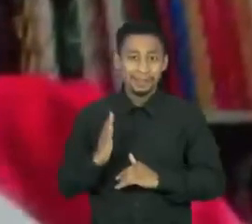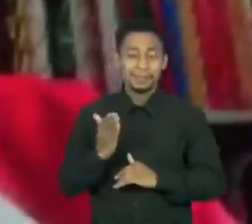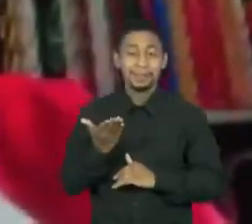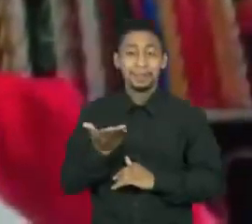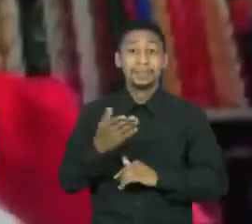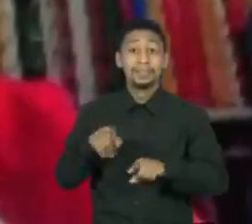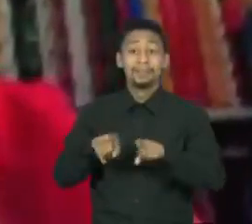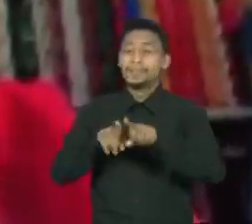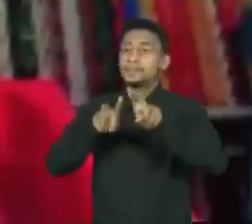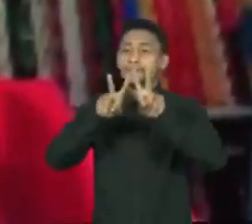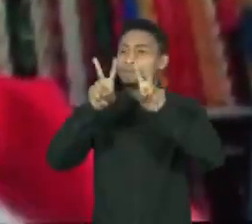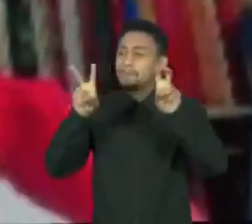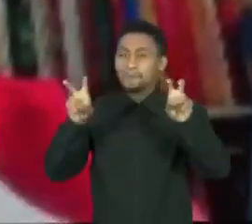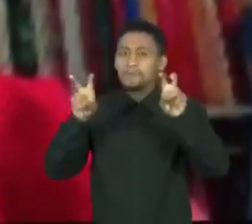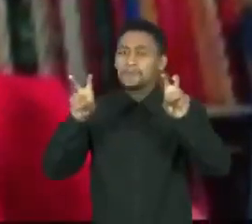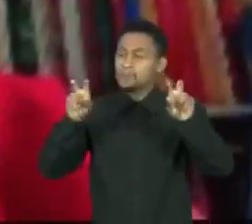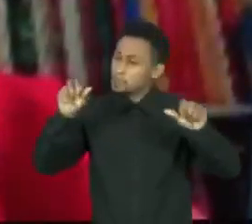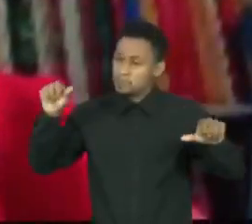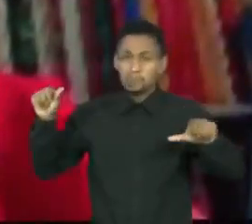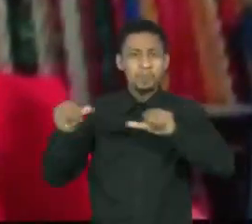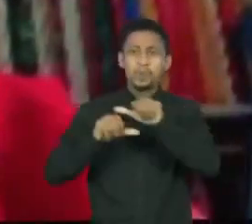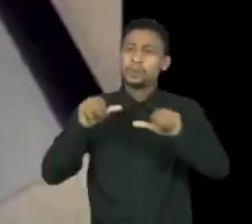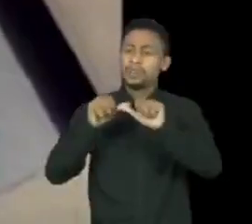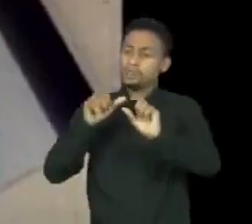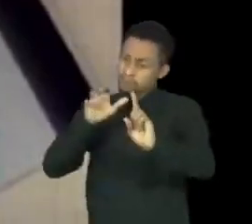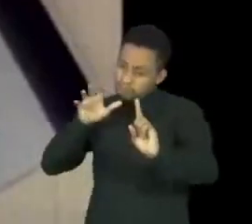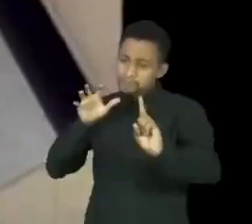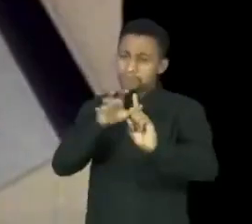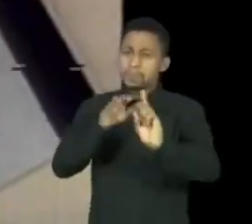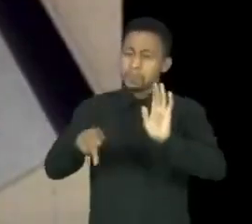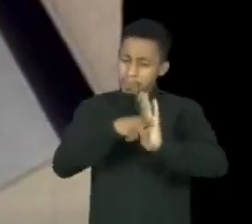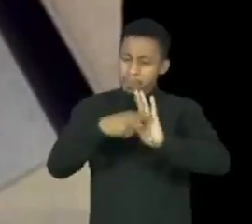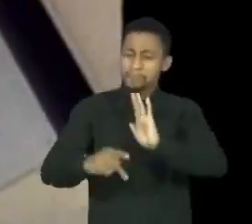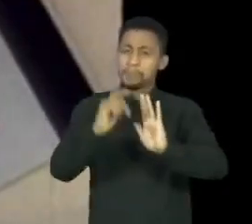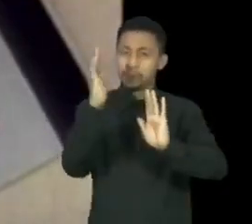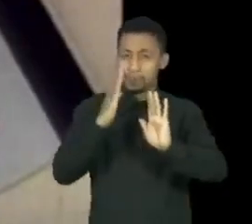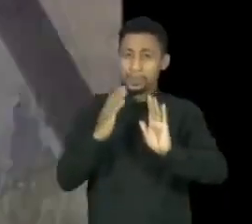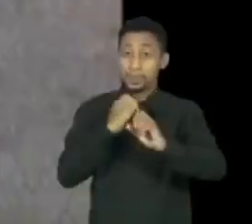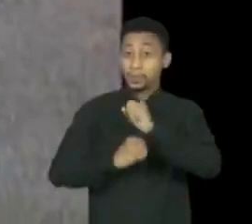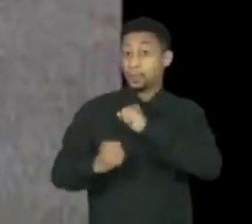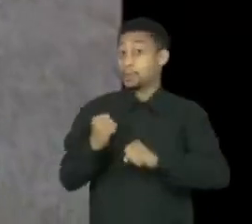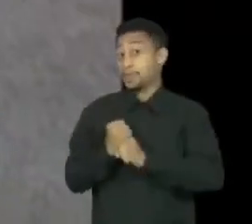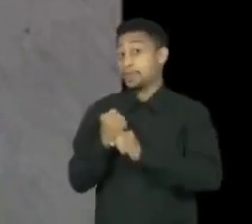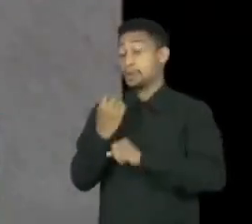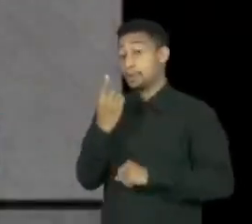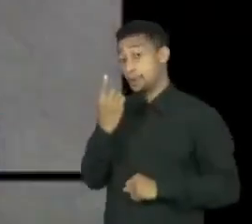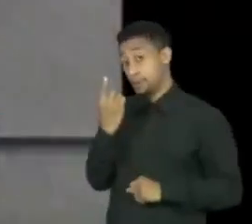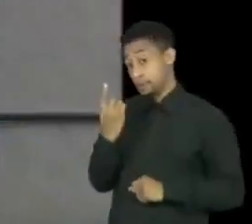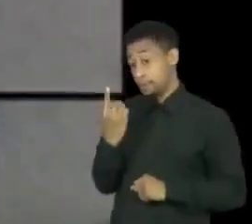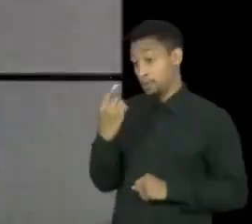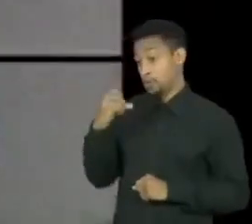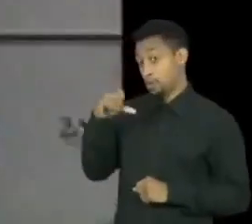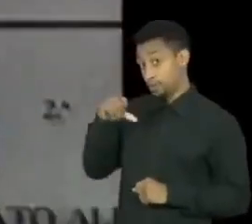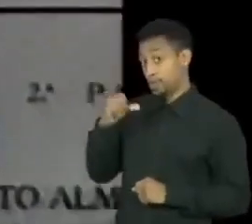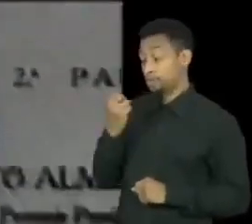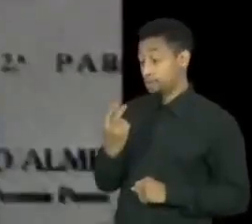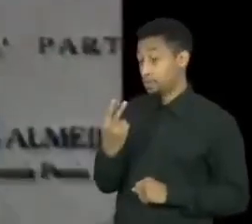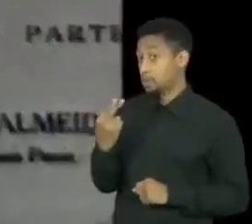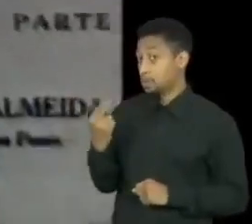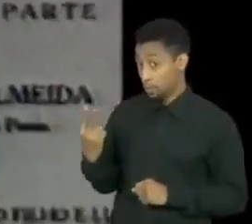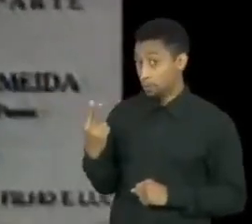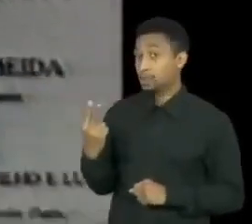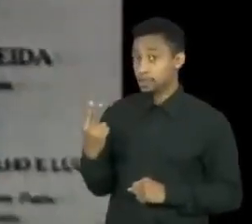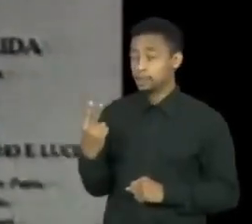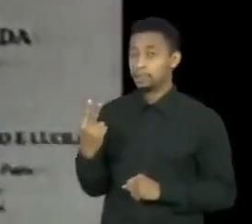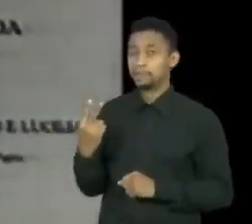na temática, focalizando o brasileiro. Naquele ano, 1922, o Brasil comemorava